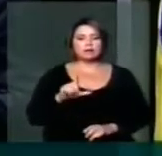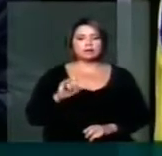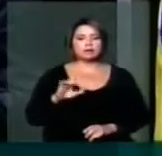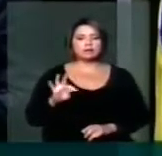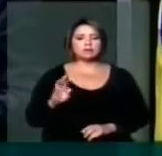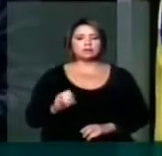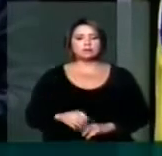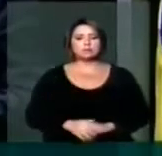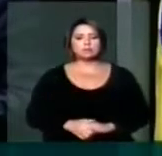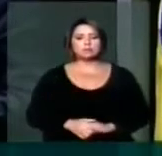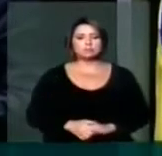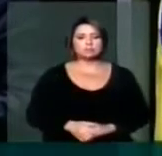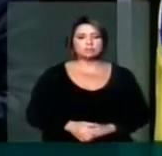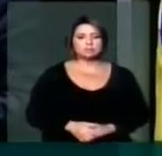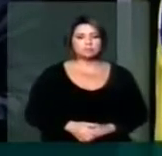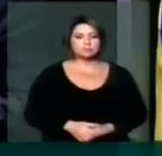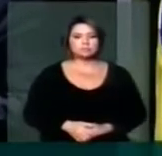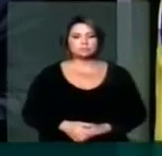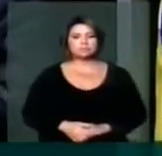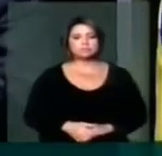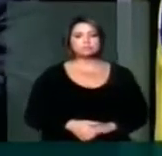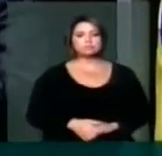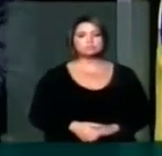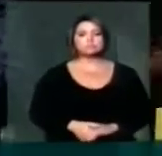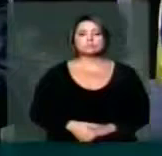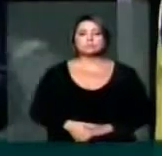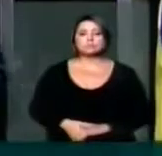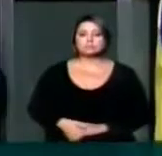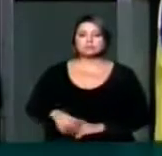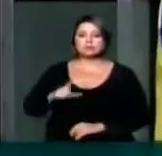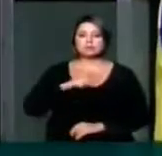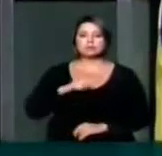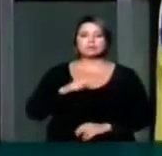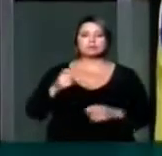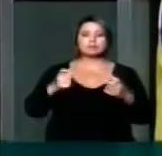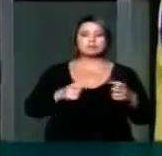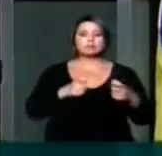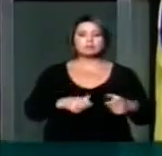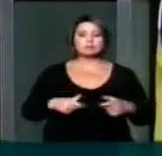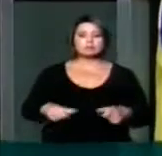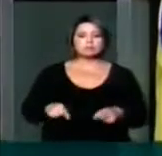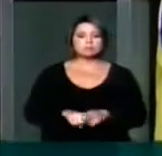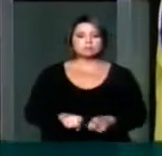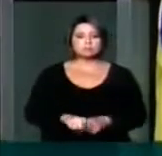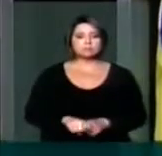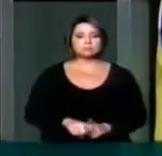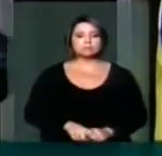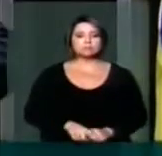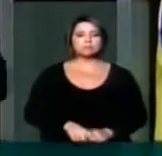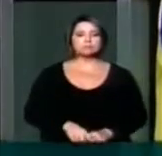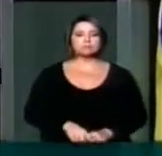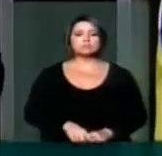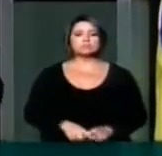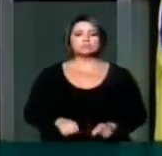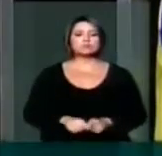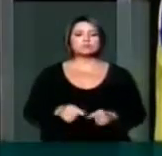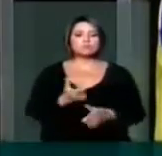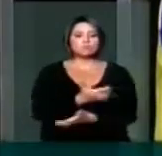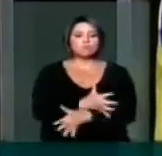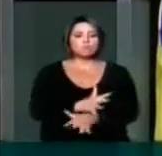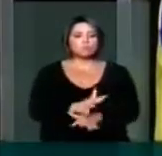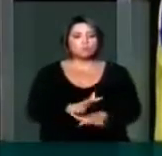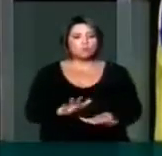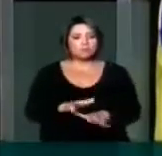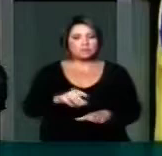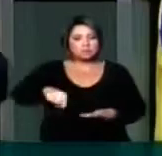Verrocha também para a Bahia. Nós temos regiões de desertificação e de erosões